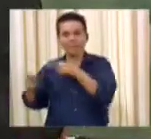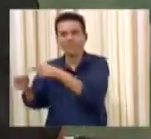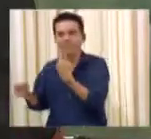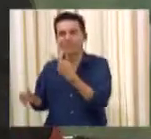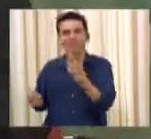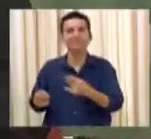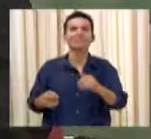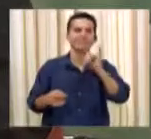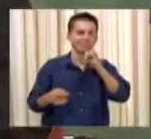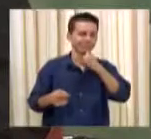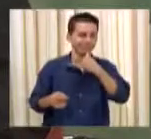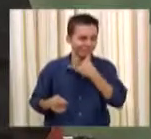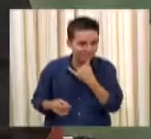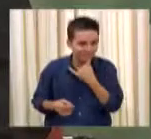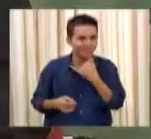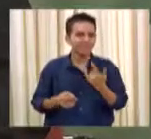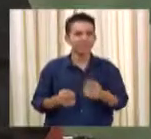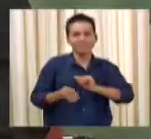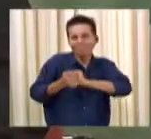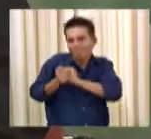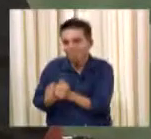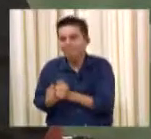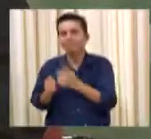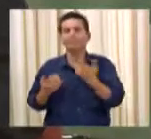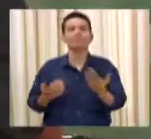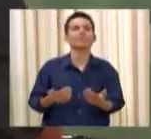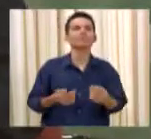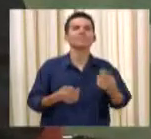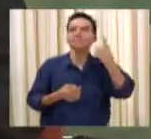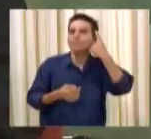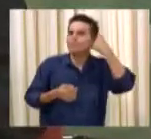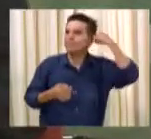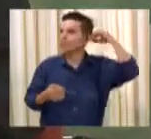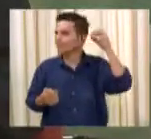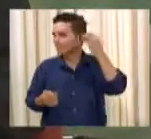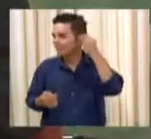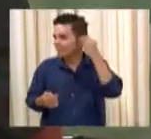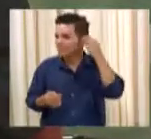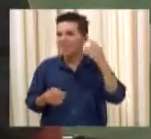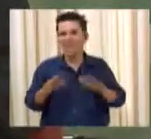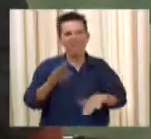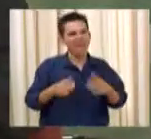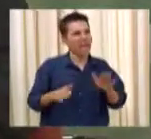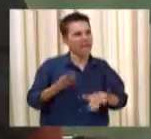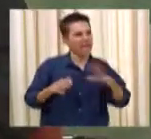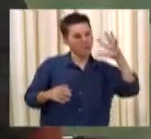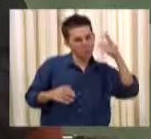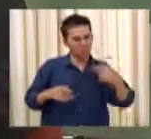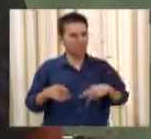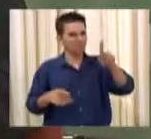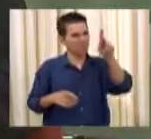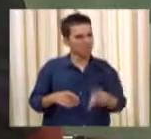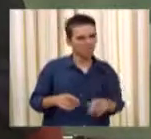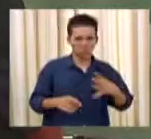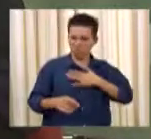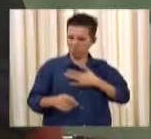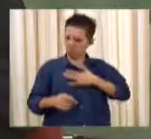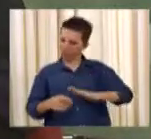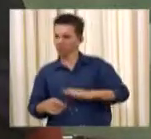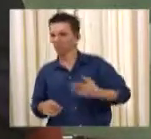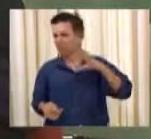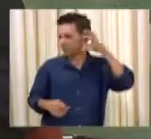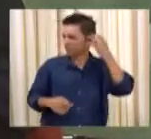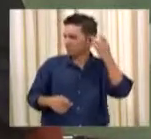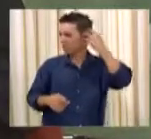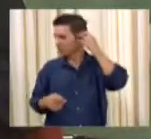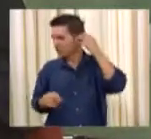não das outras pessoas. Eu acho que ninguém se importa de ver alguém com o aparelho auditivo na rua. Mas, para a pessoa, principalmente idosos, eles têm